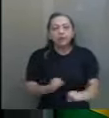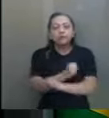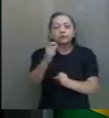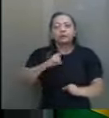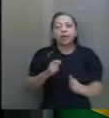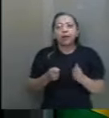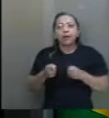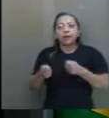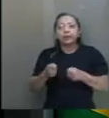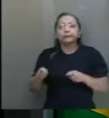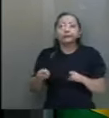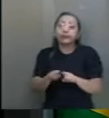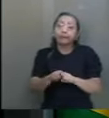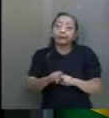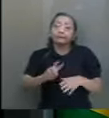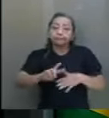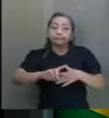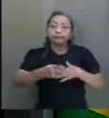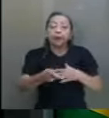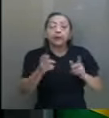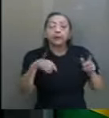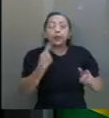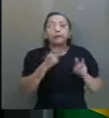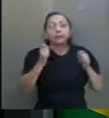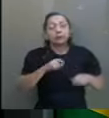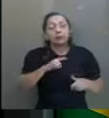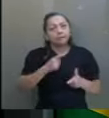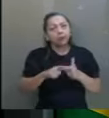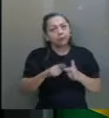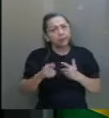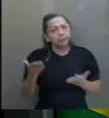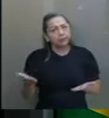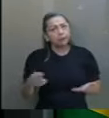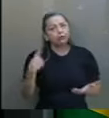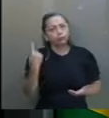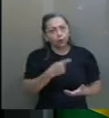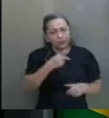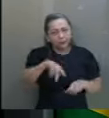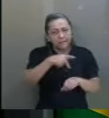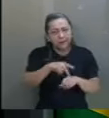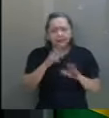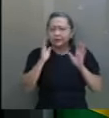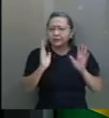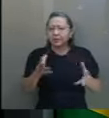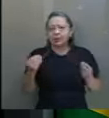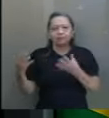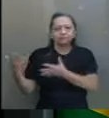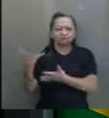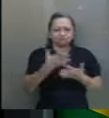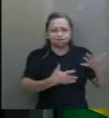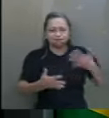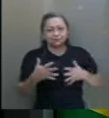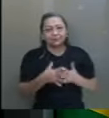e, consequentemente, nós podemos ter problemas no nosso país já tão conturbado.